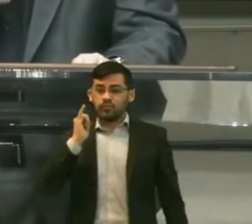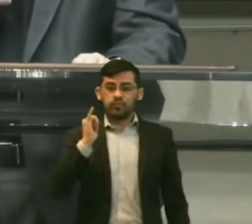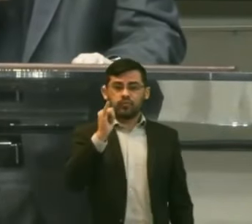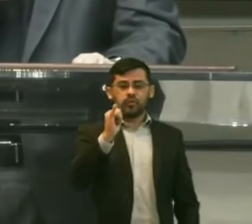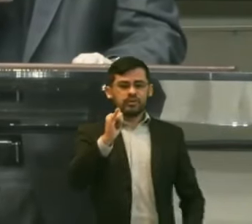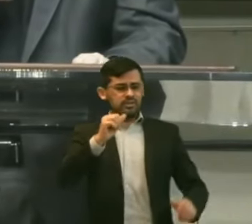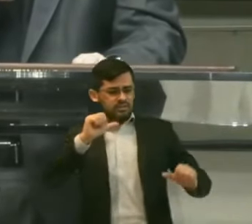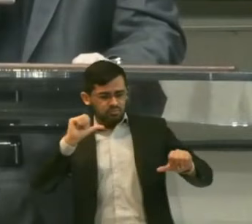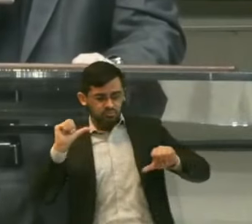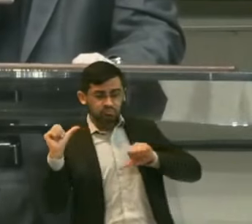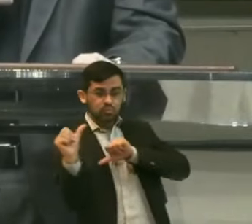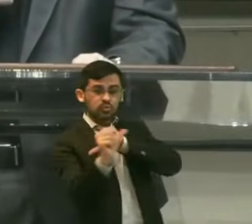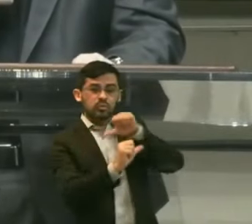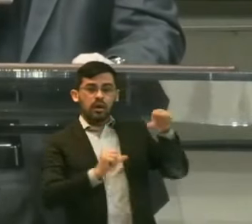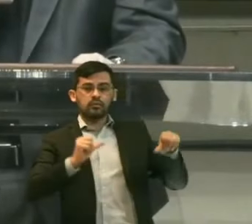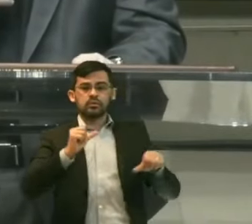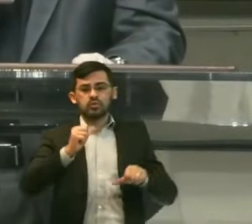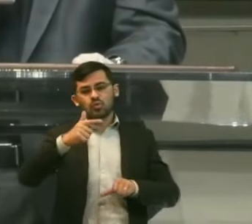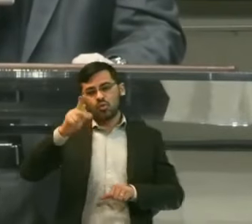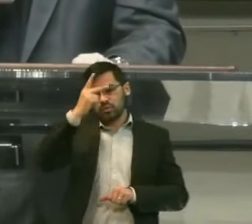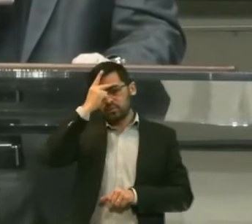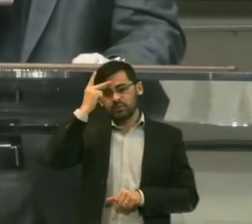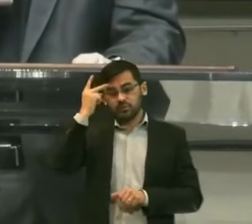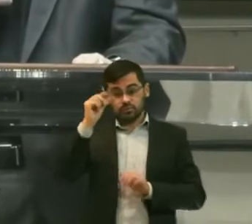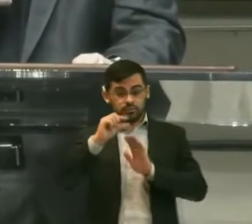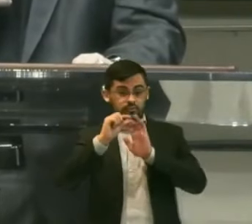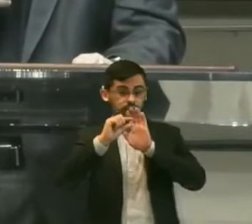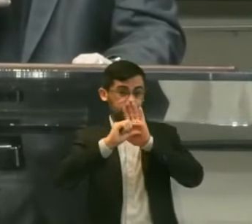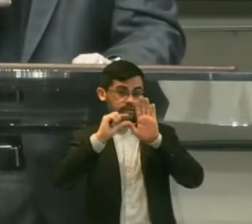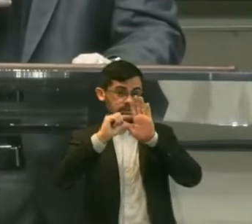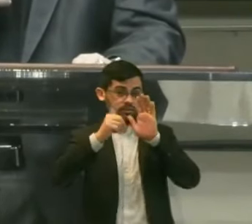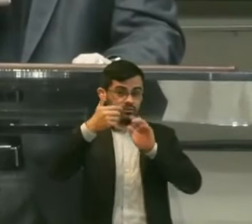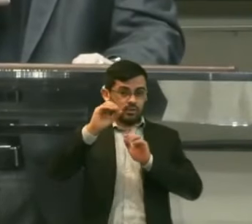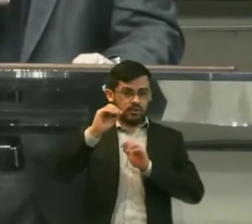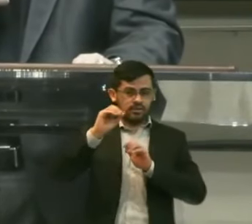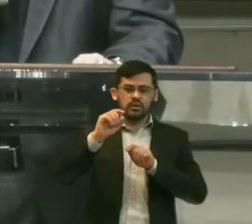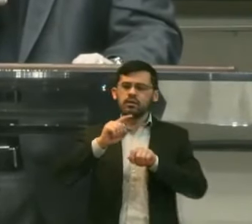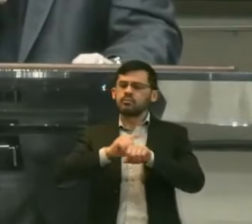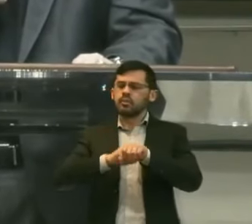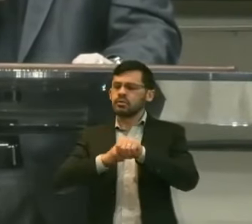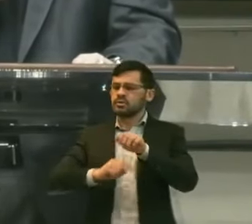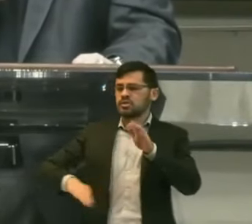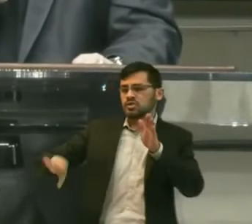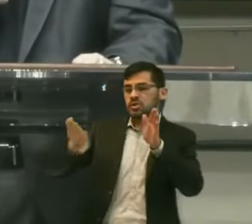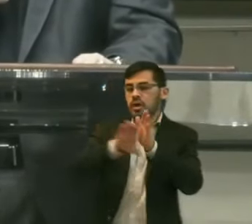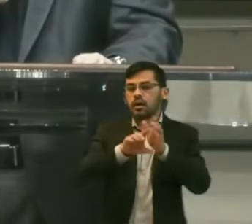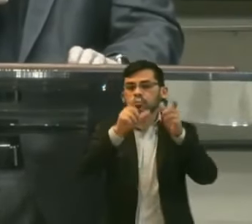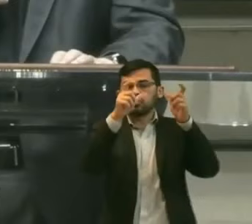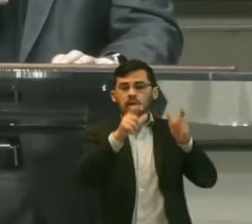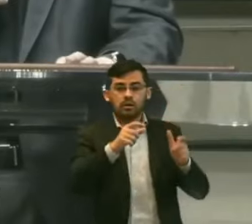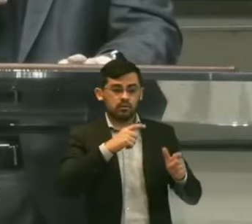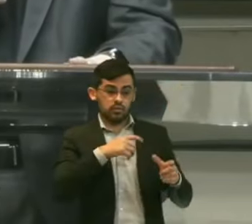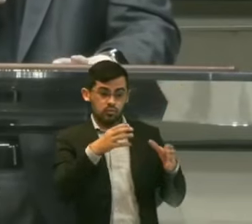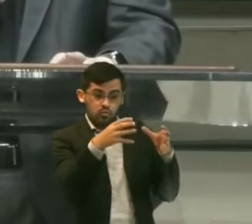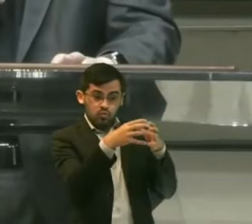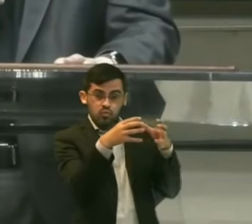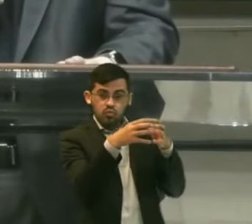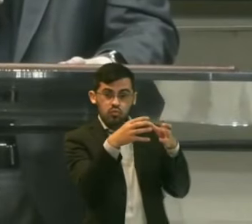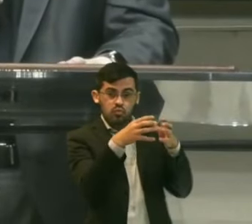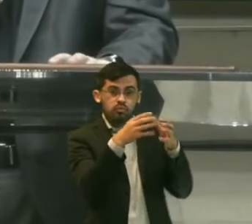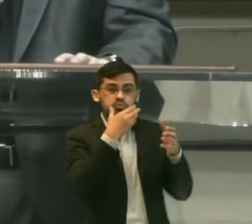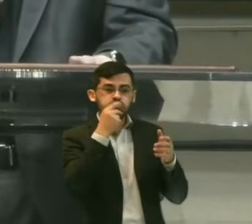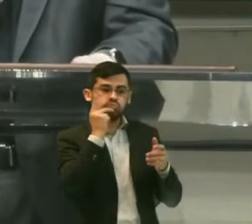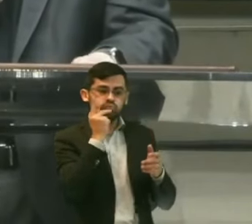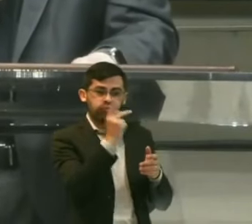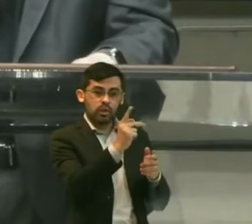mudado Em outro homem Verso 10 E quando eles chegaram A Gibeá Eis que um grupo De profetas Saiu ao